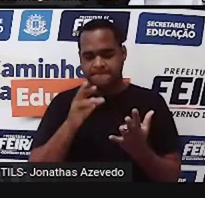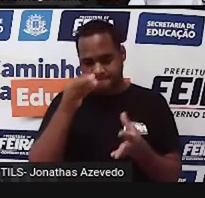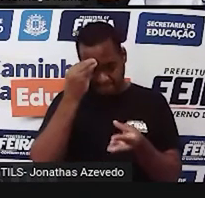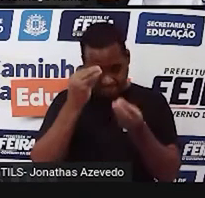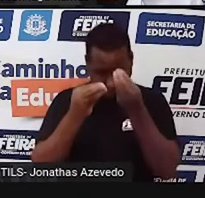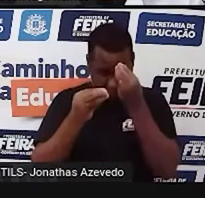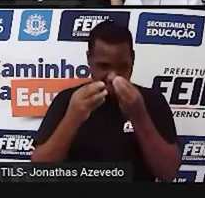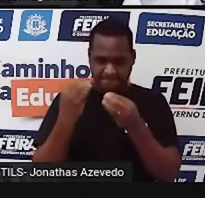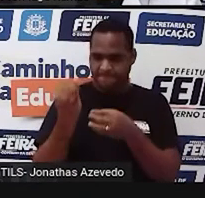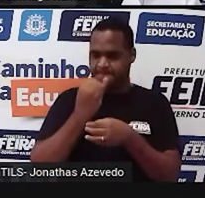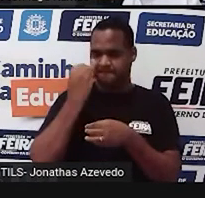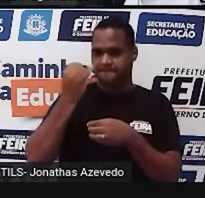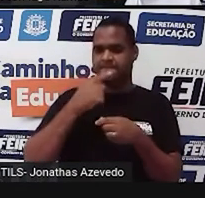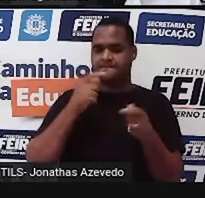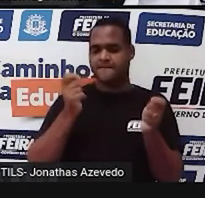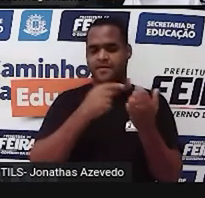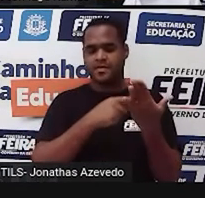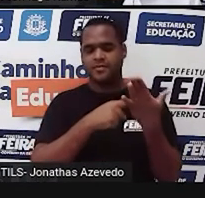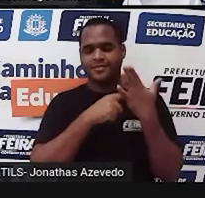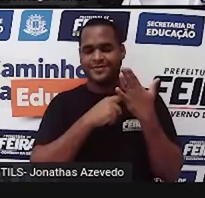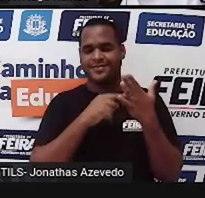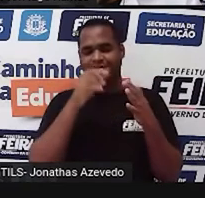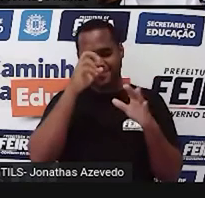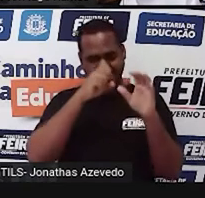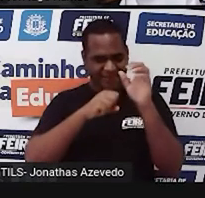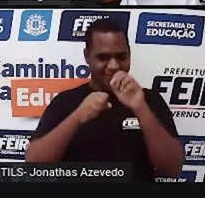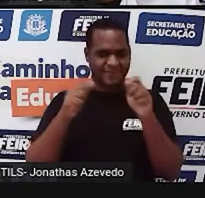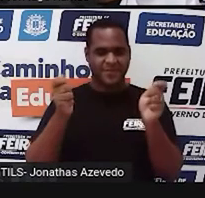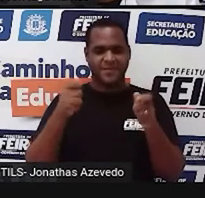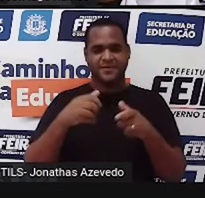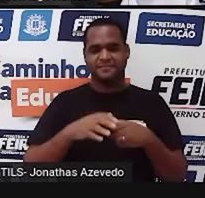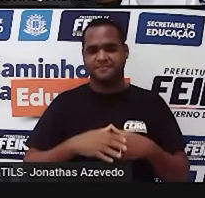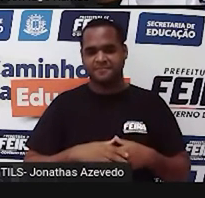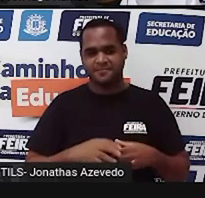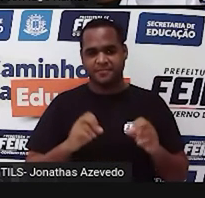muito importantes e fazem a gente aprender. Beleza?